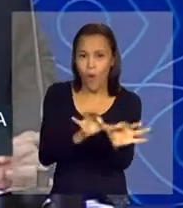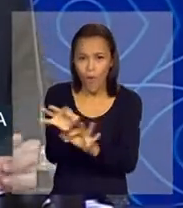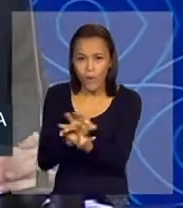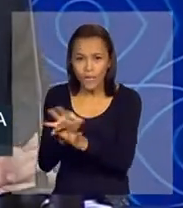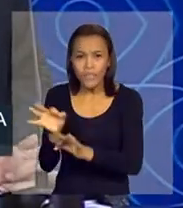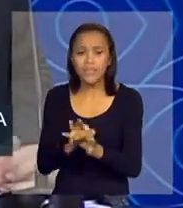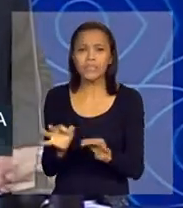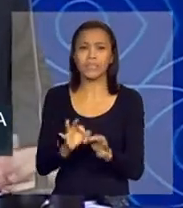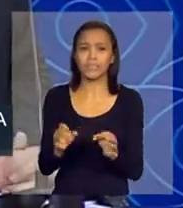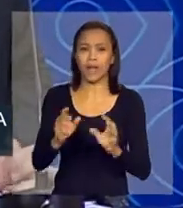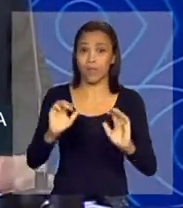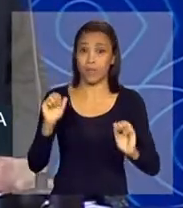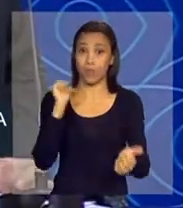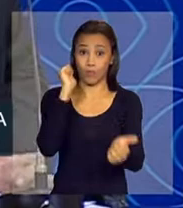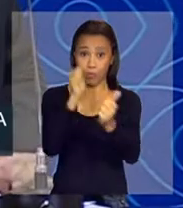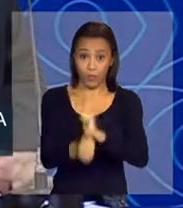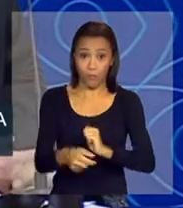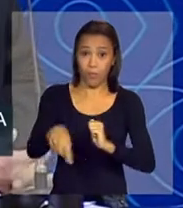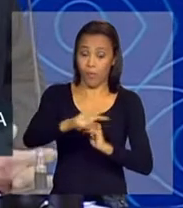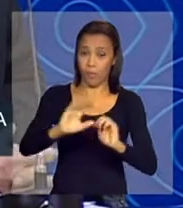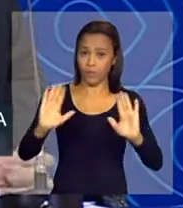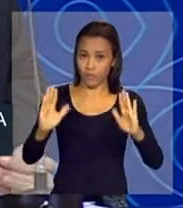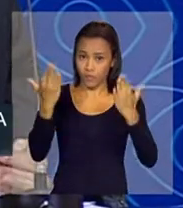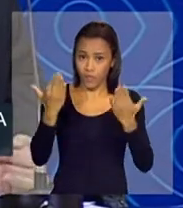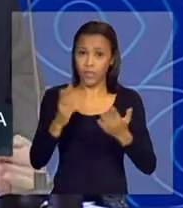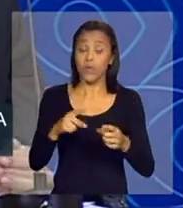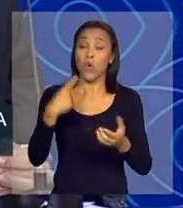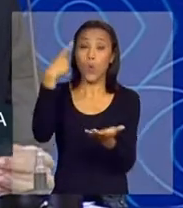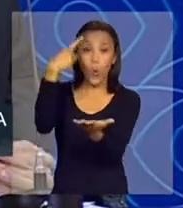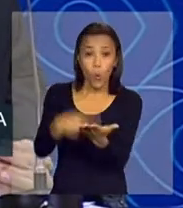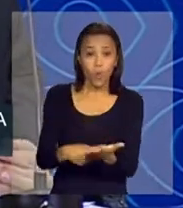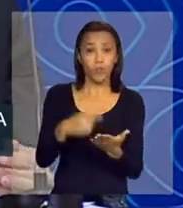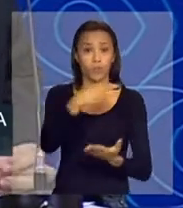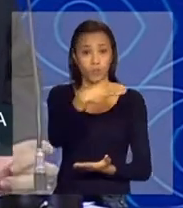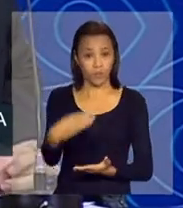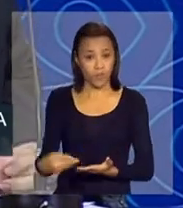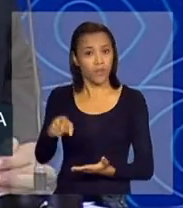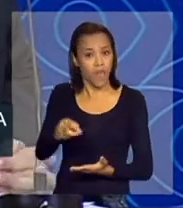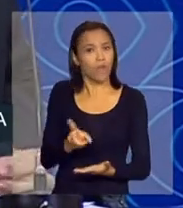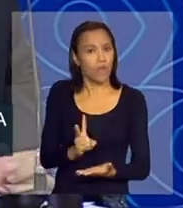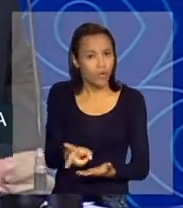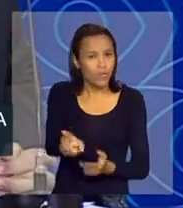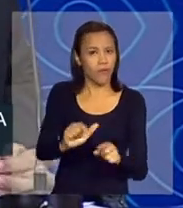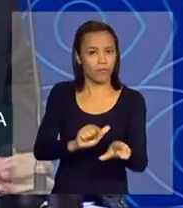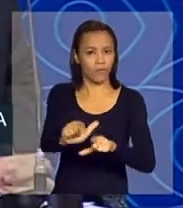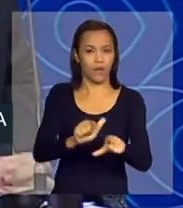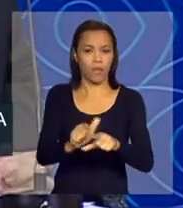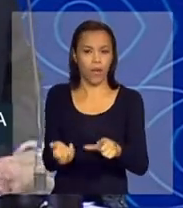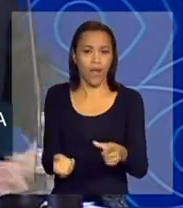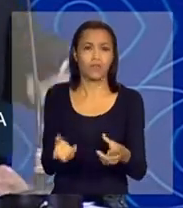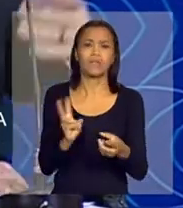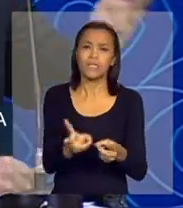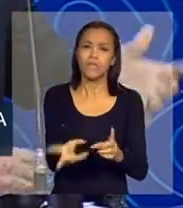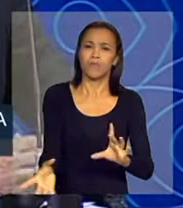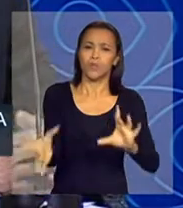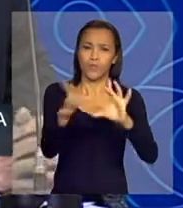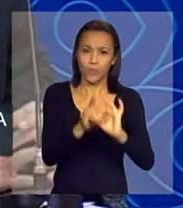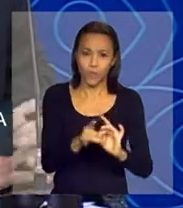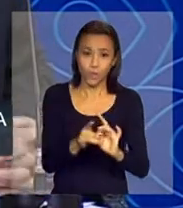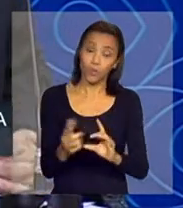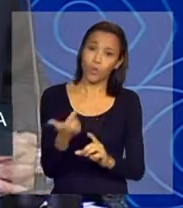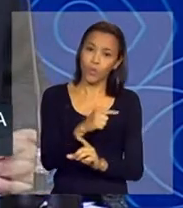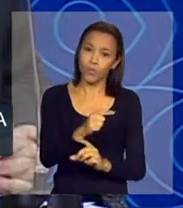O compromisso do ministro é o compromisso de continuar trabalhando de forma complementar e integrada com os demais